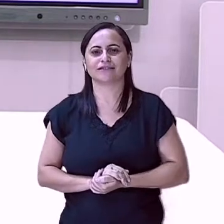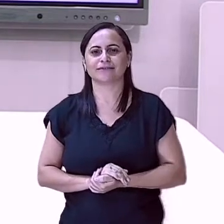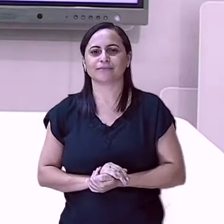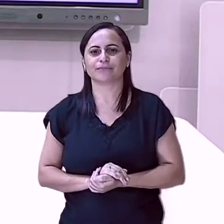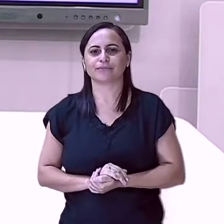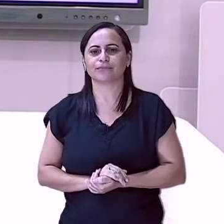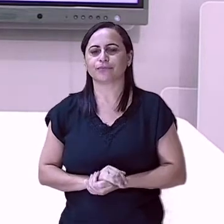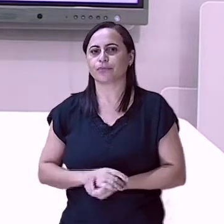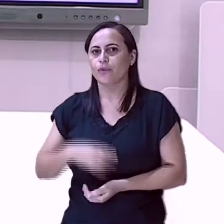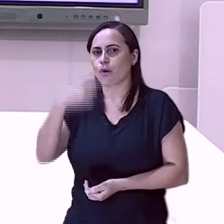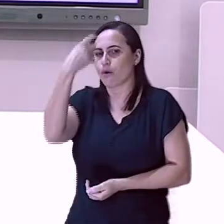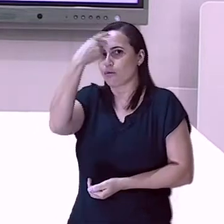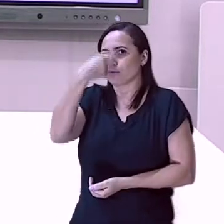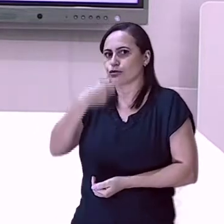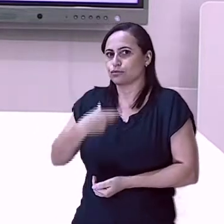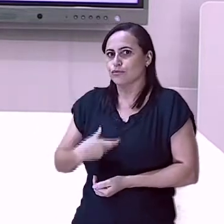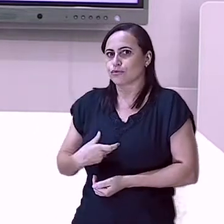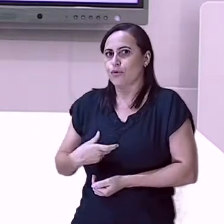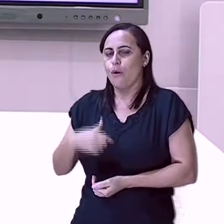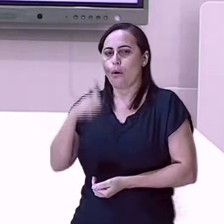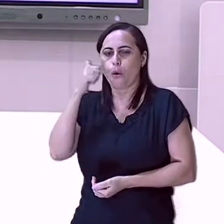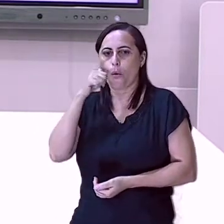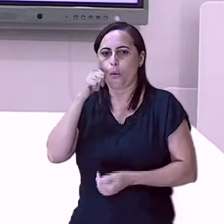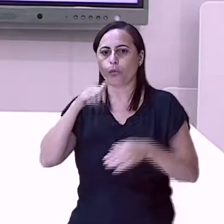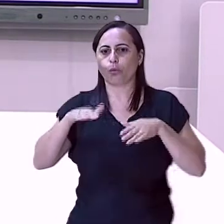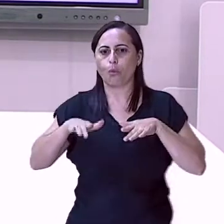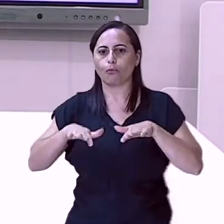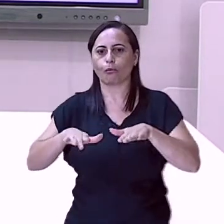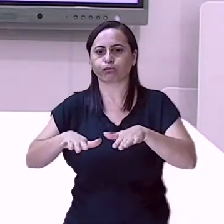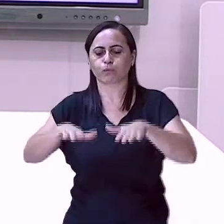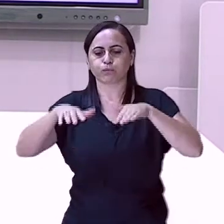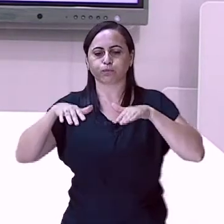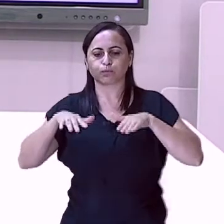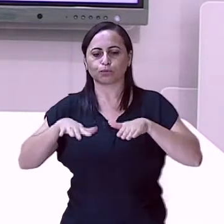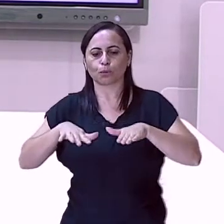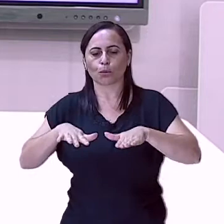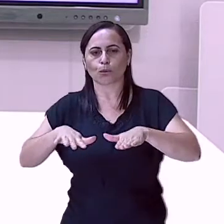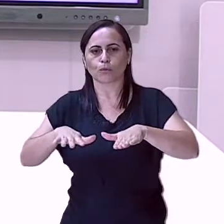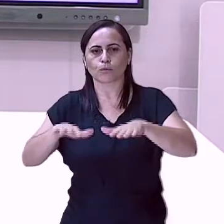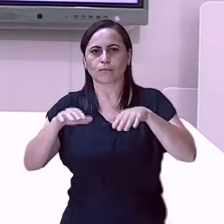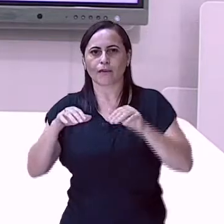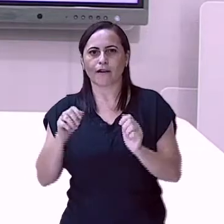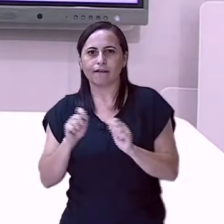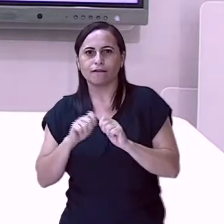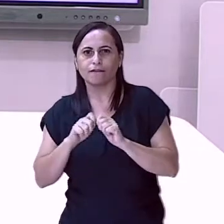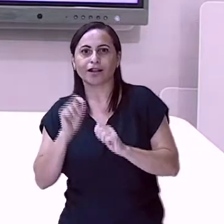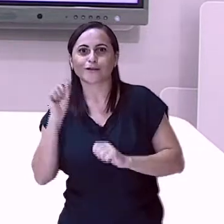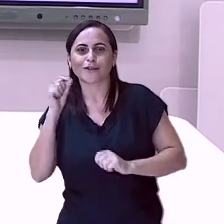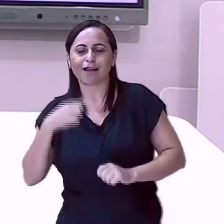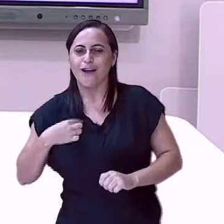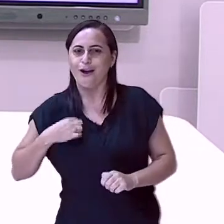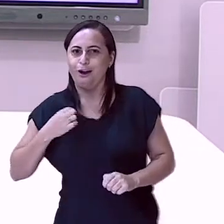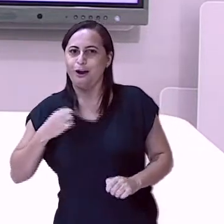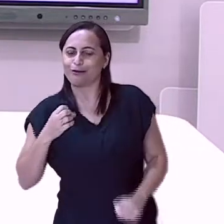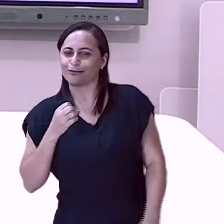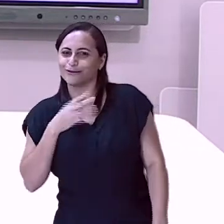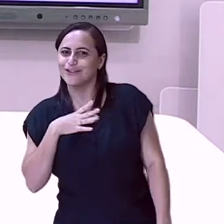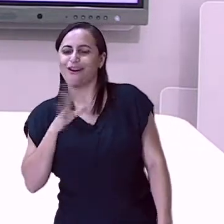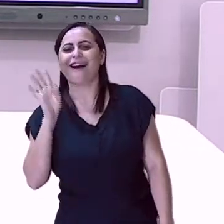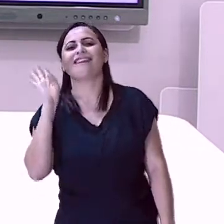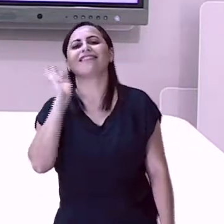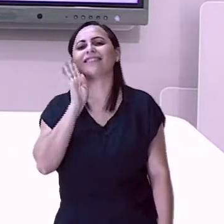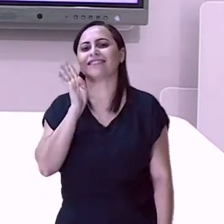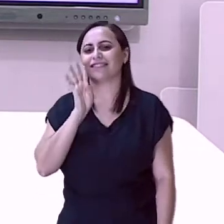Eu sou costureira. Faço roupas novas e bem maneiras.